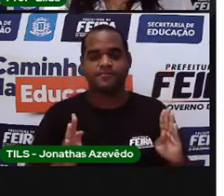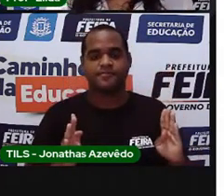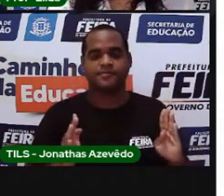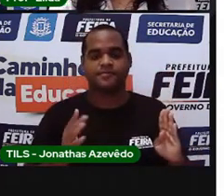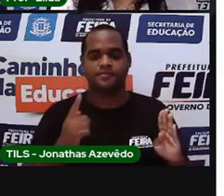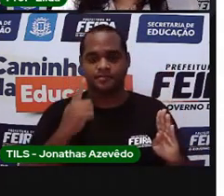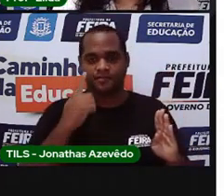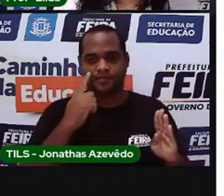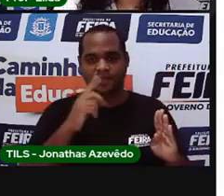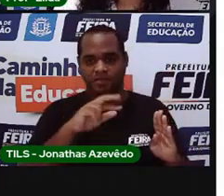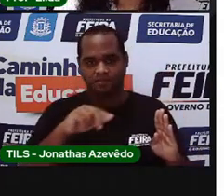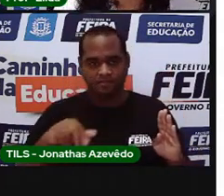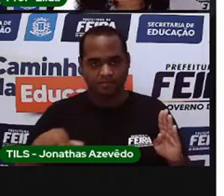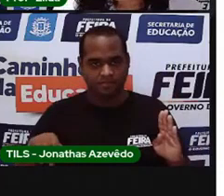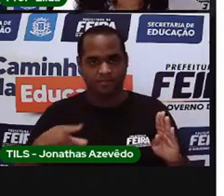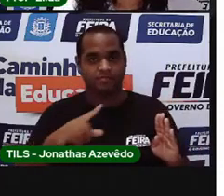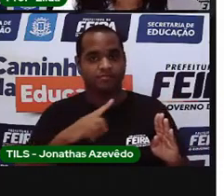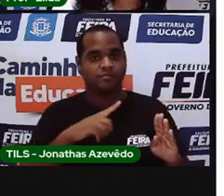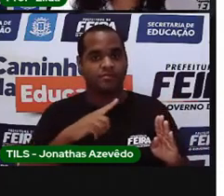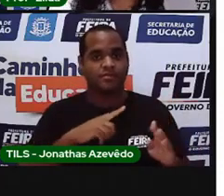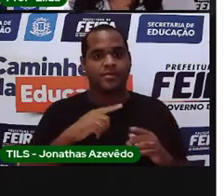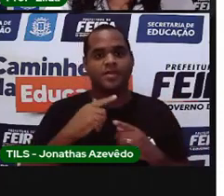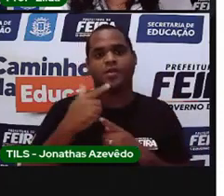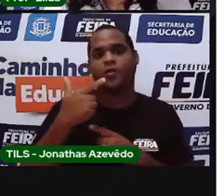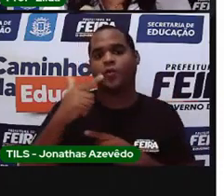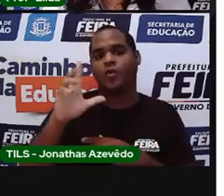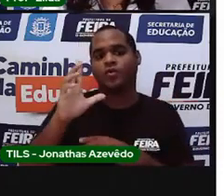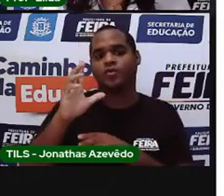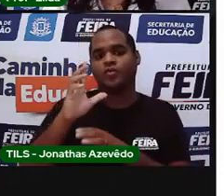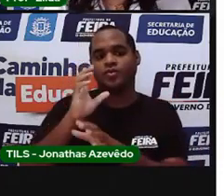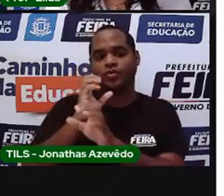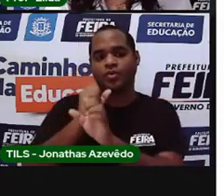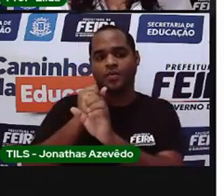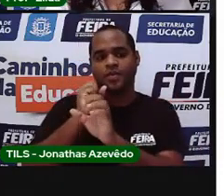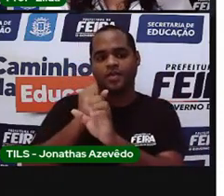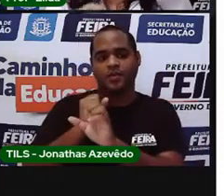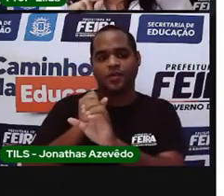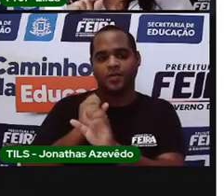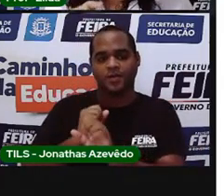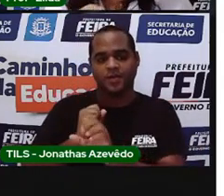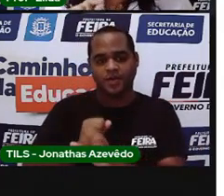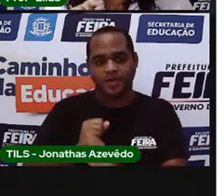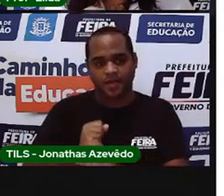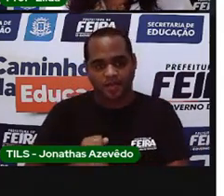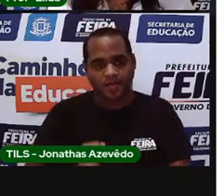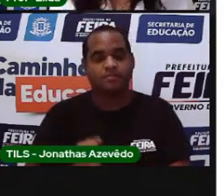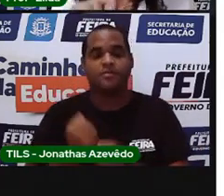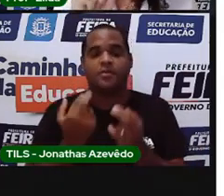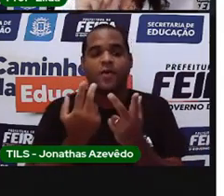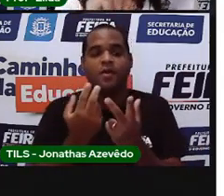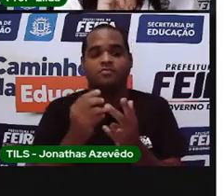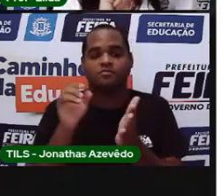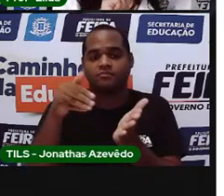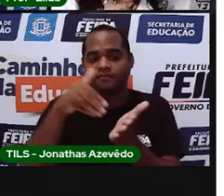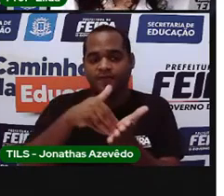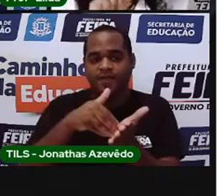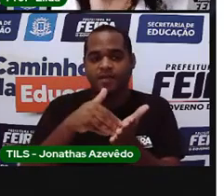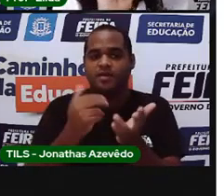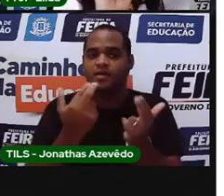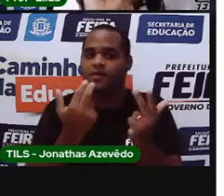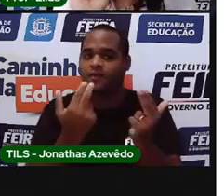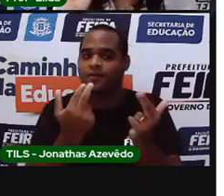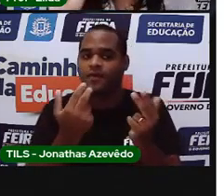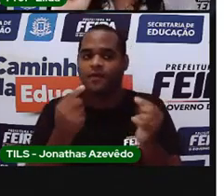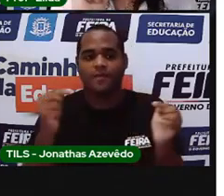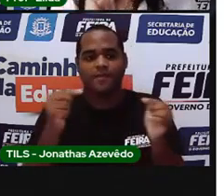ter as dezenas que terminam igualzinho com a primeira